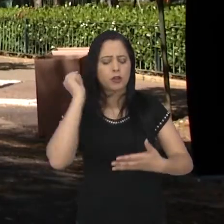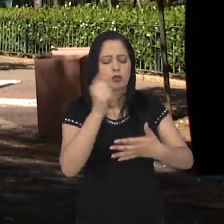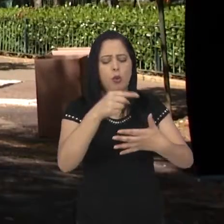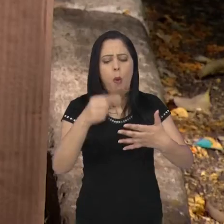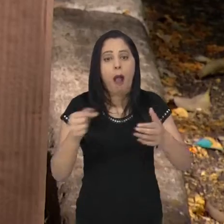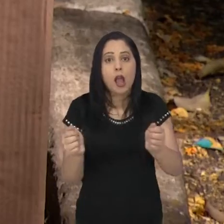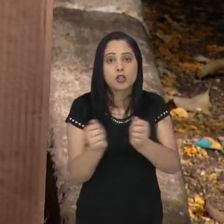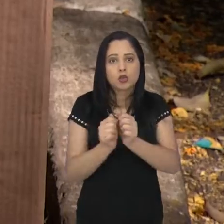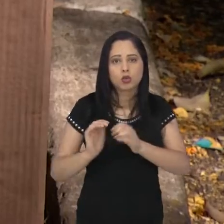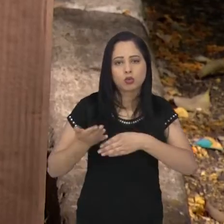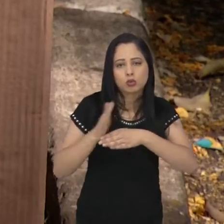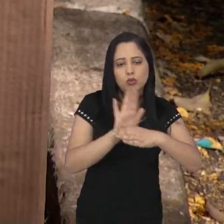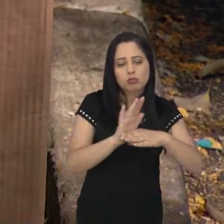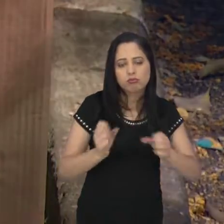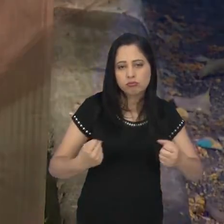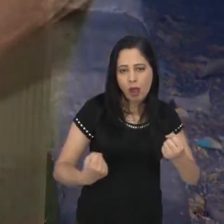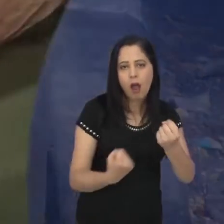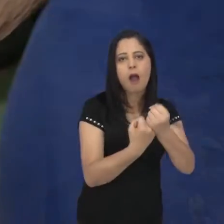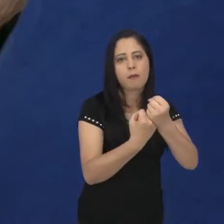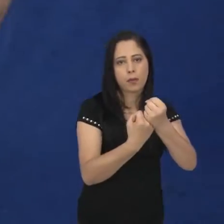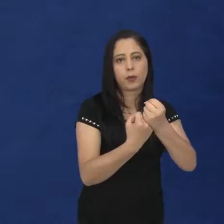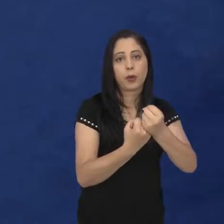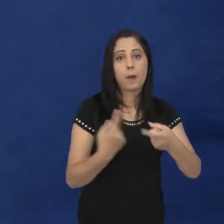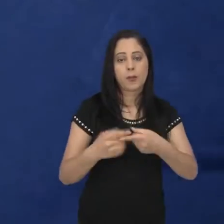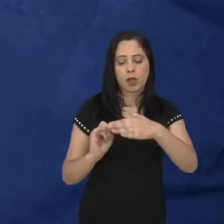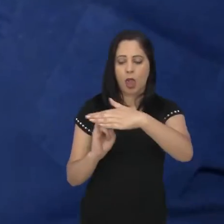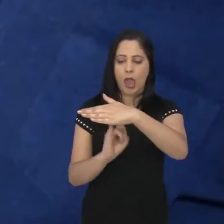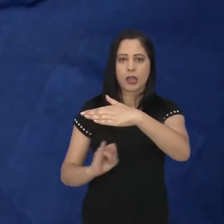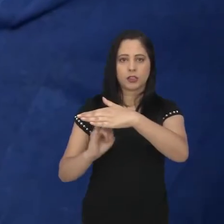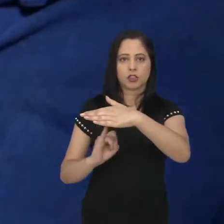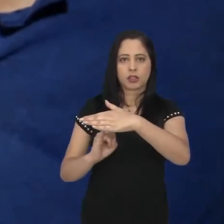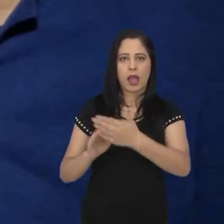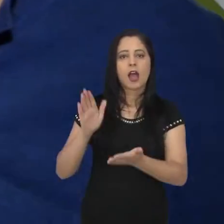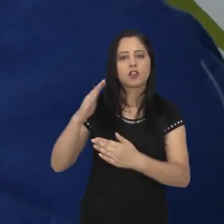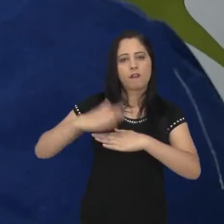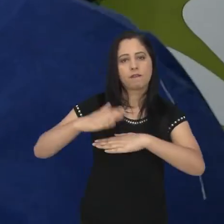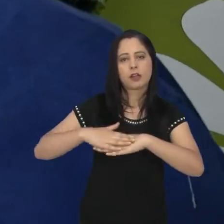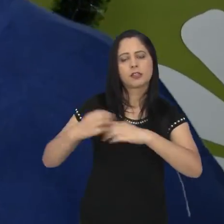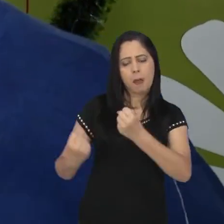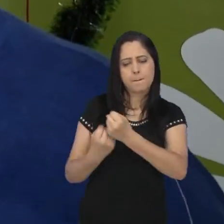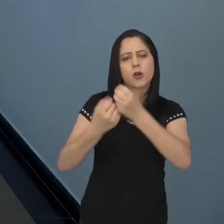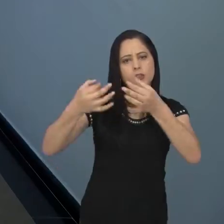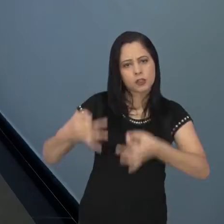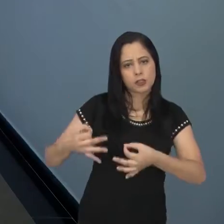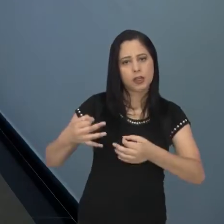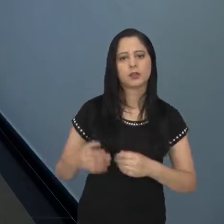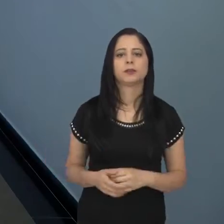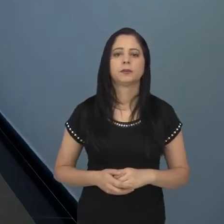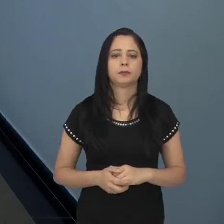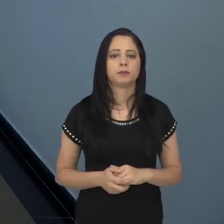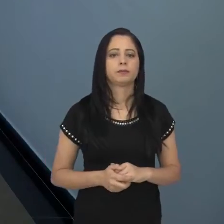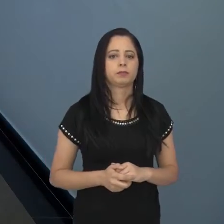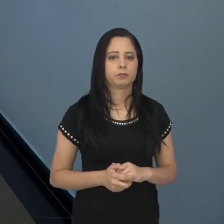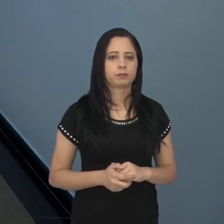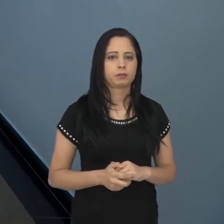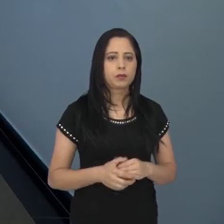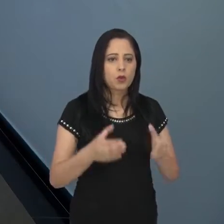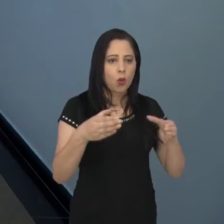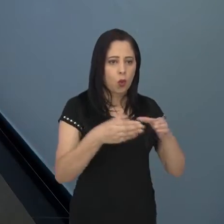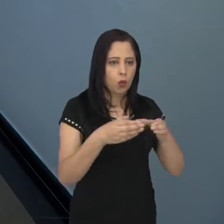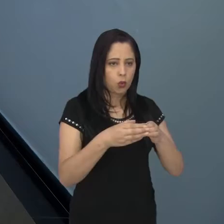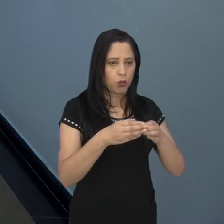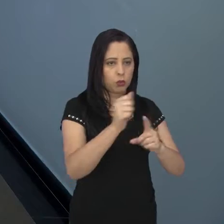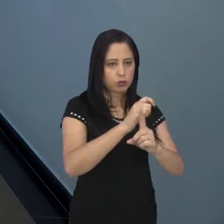incentivar a doação e ajudar essas entidades que cumprem um papel tão importante na cidade. Uma iniciativa do Fundo